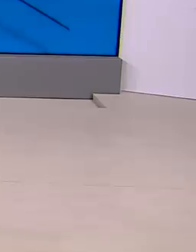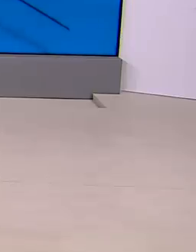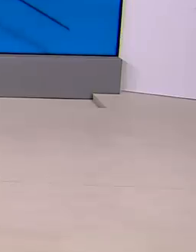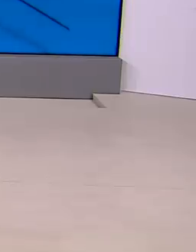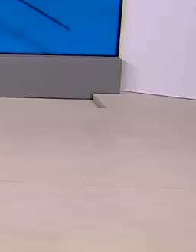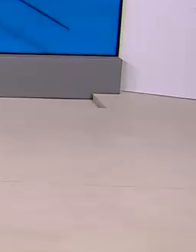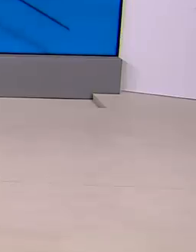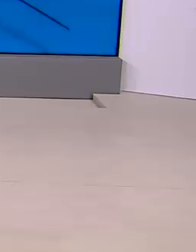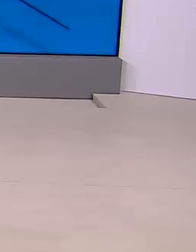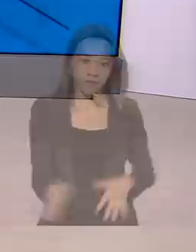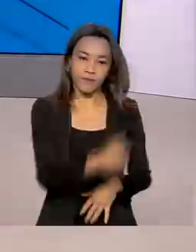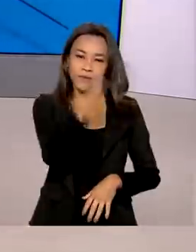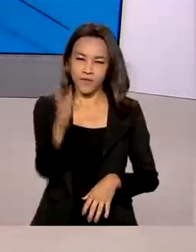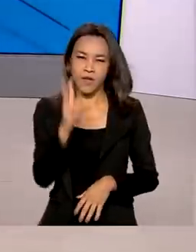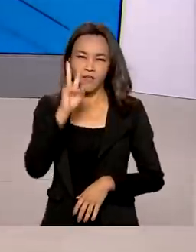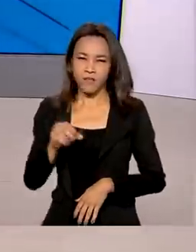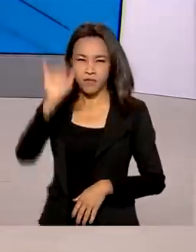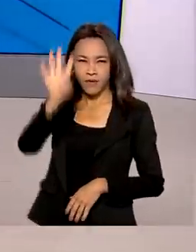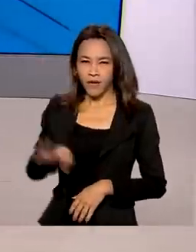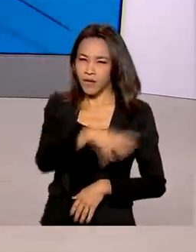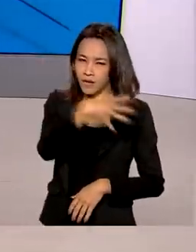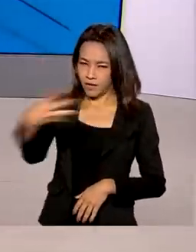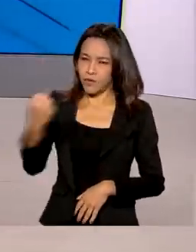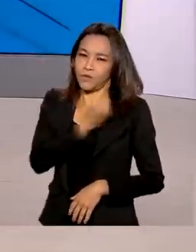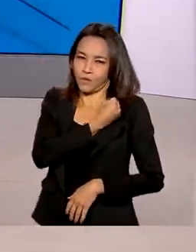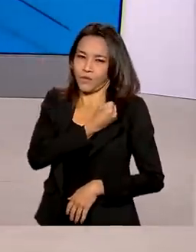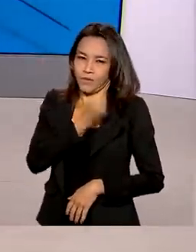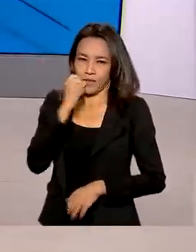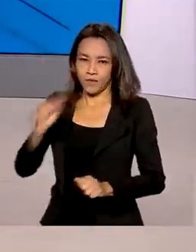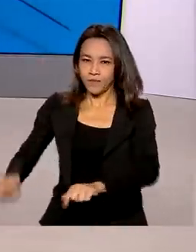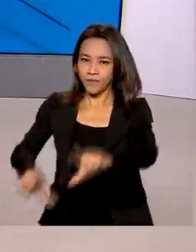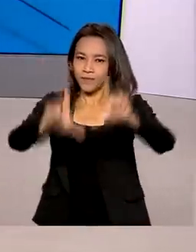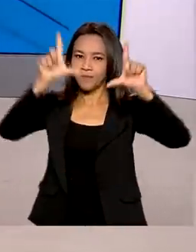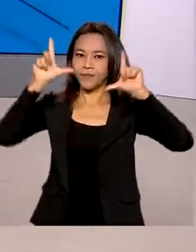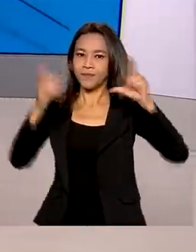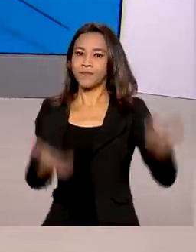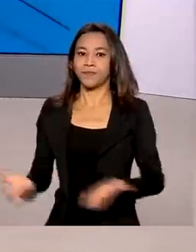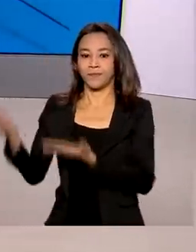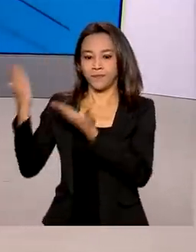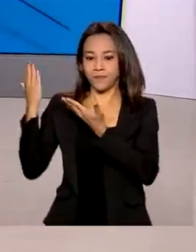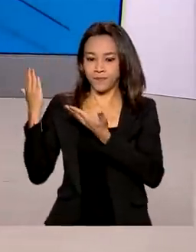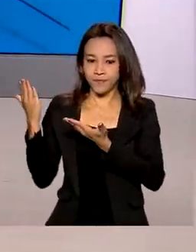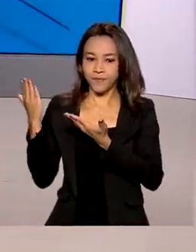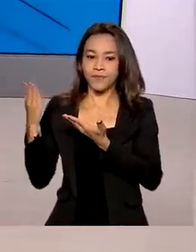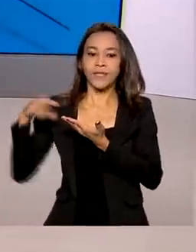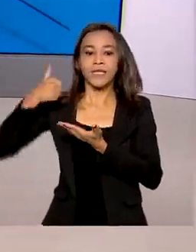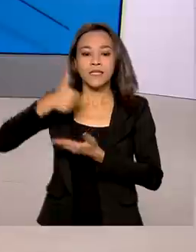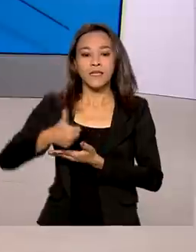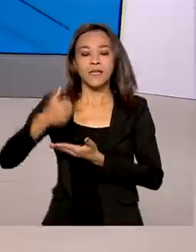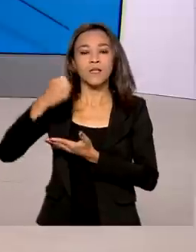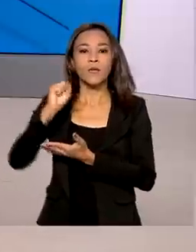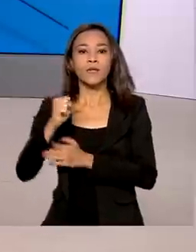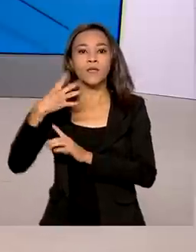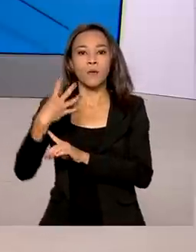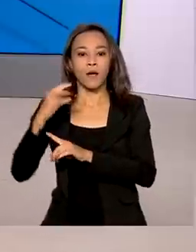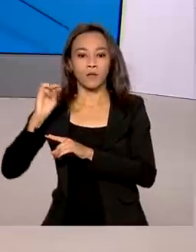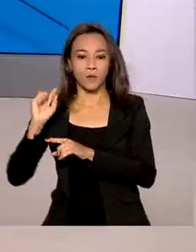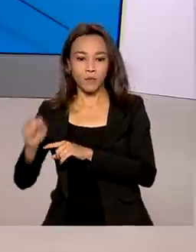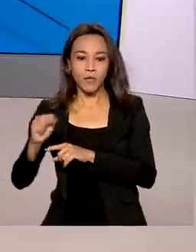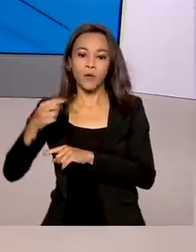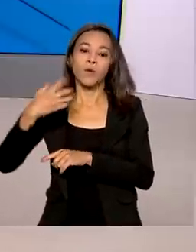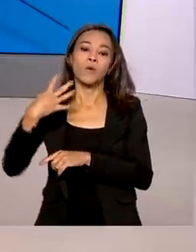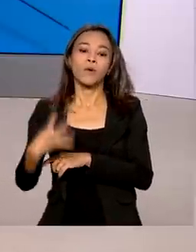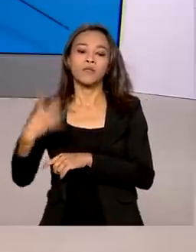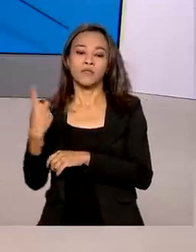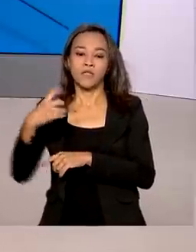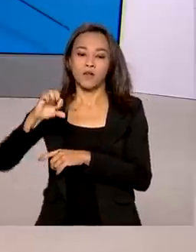-19. Vamos ver os números exatos aqui no telão? Foram distribuídas aí 184 milhões 419